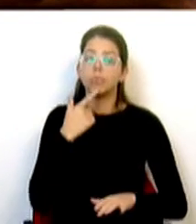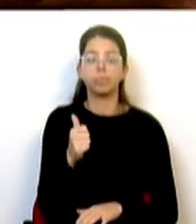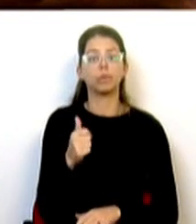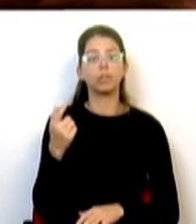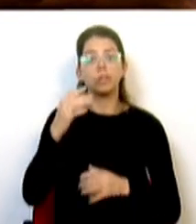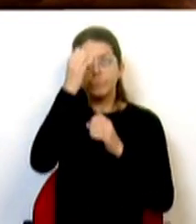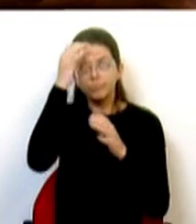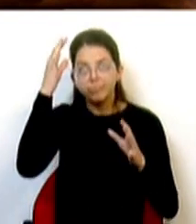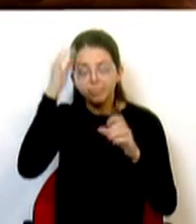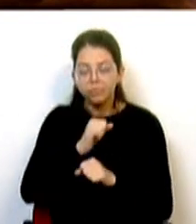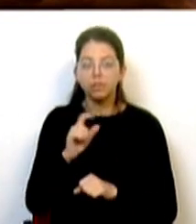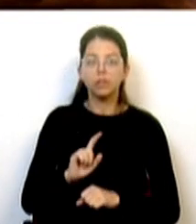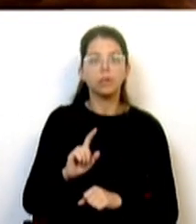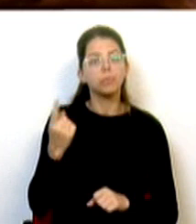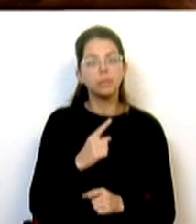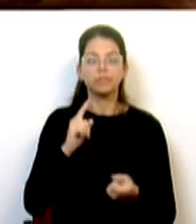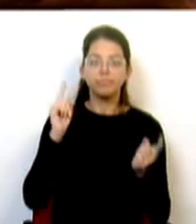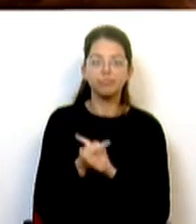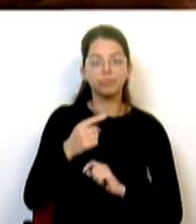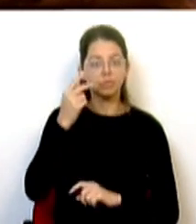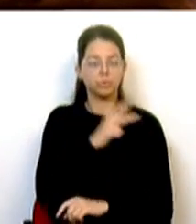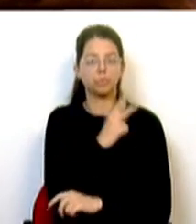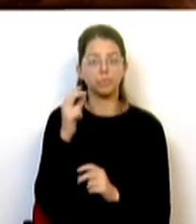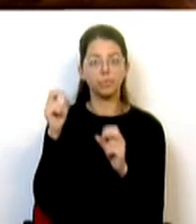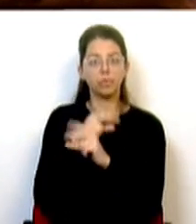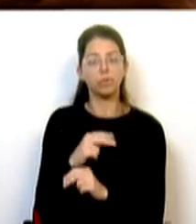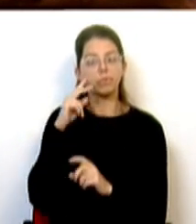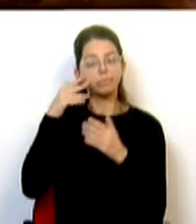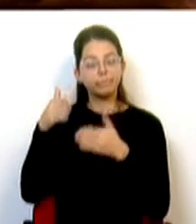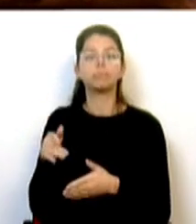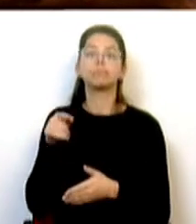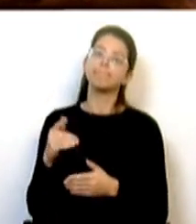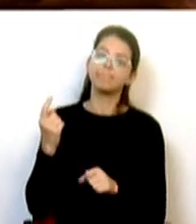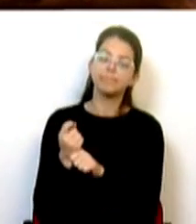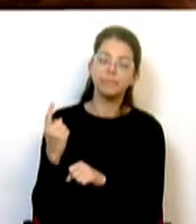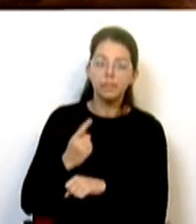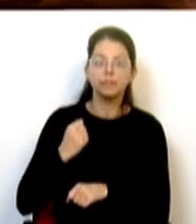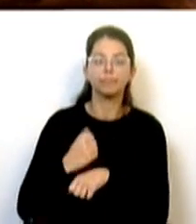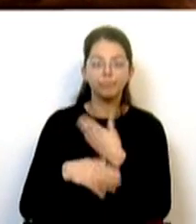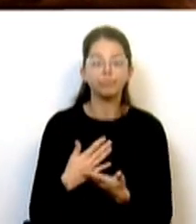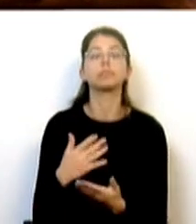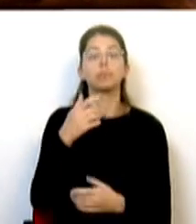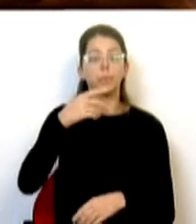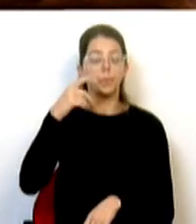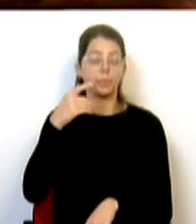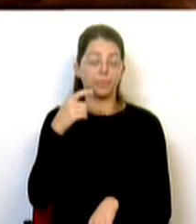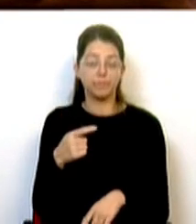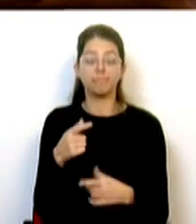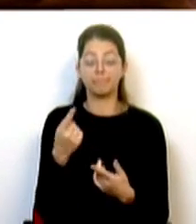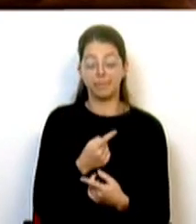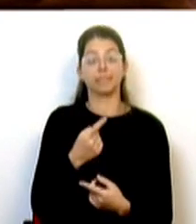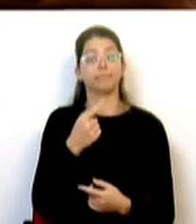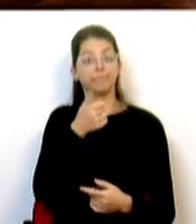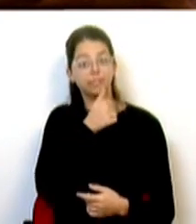Tenho concluir, Presidente. Ao Governo e, em particular, ao Sr. Ministro da Saúde, caberá tomar a decisão.